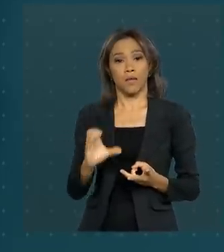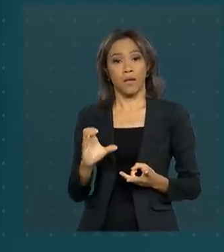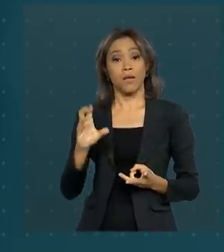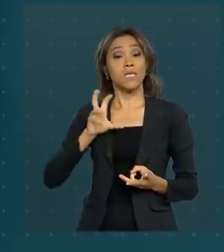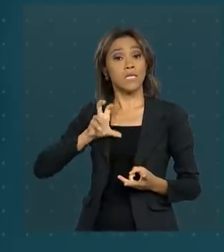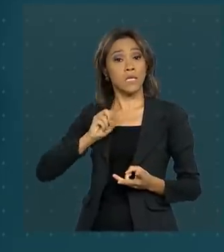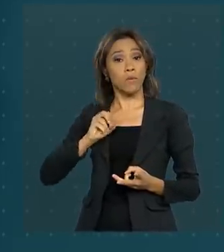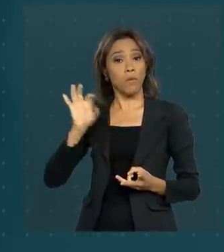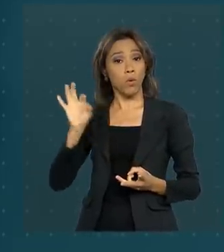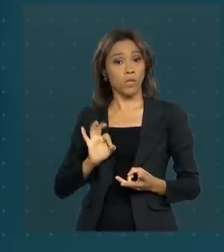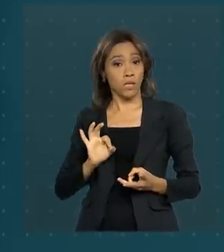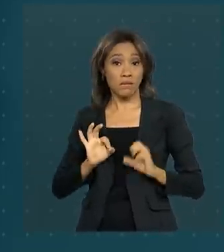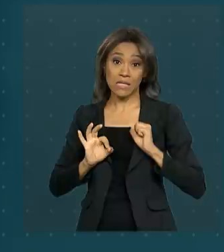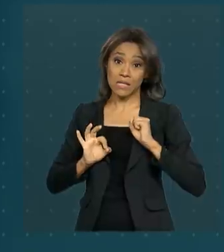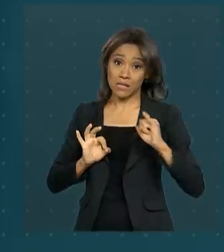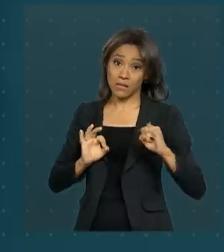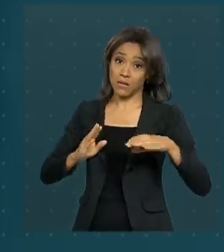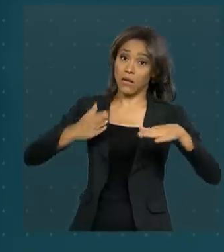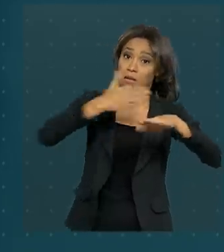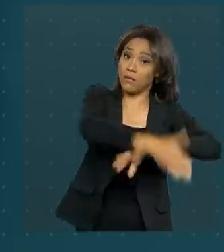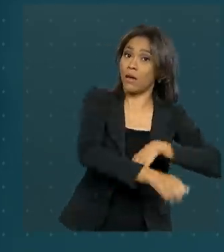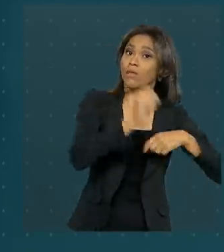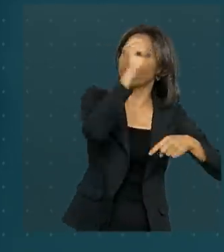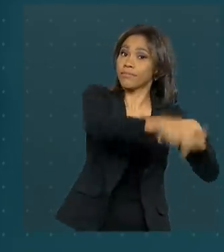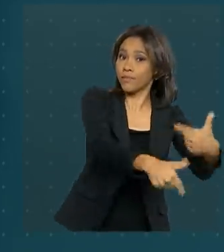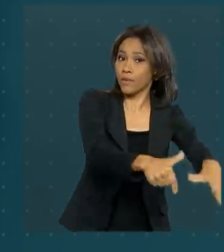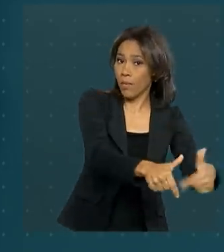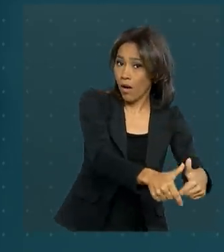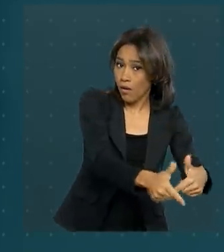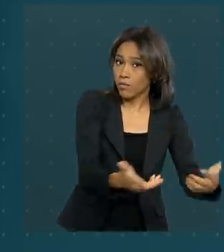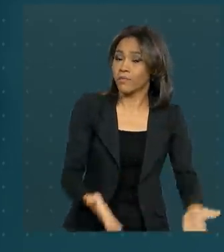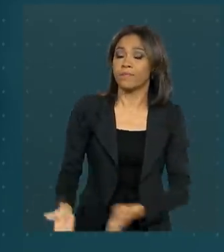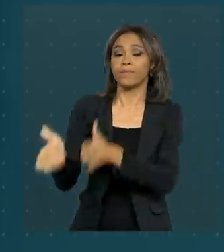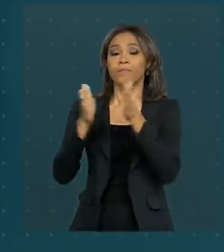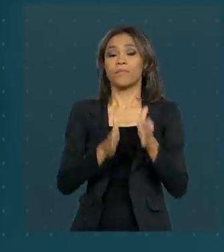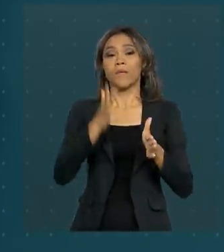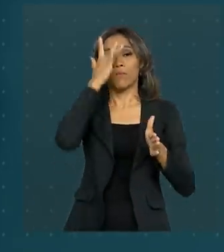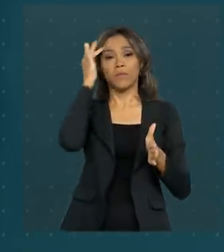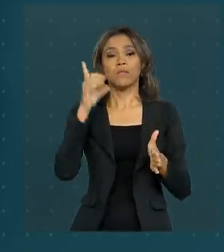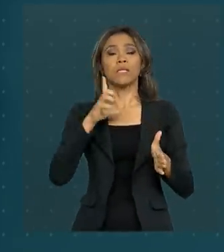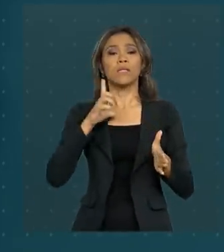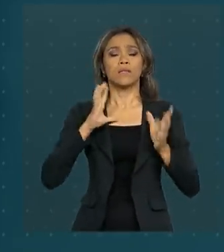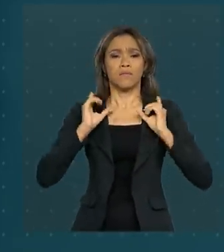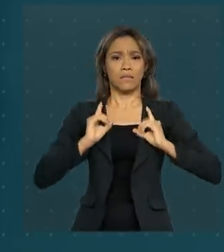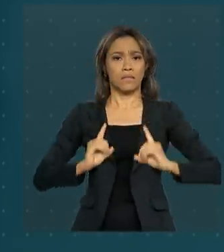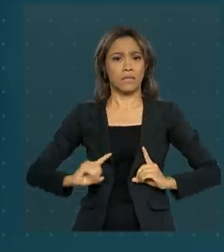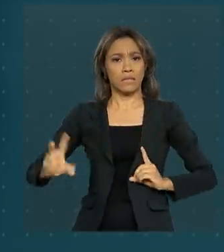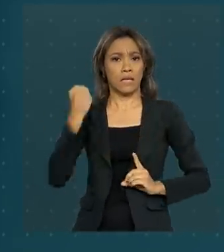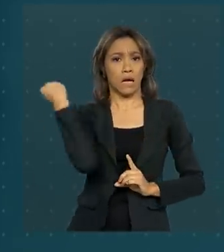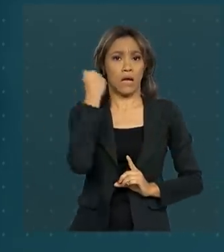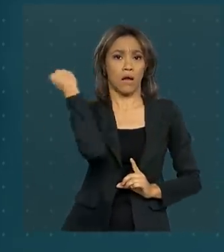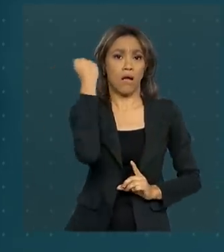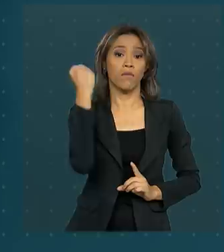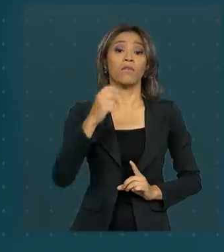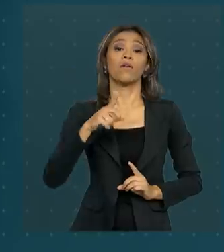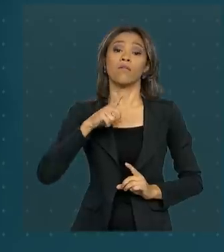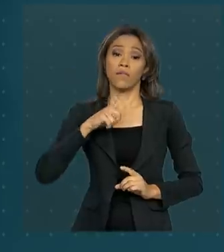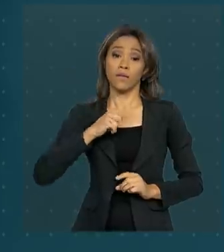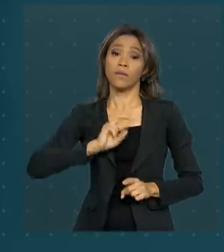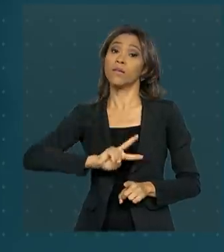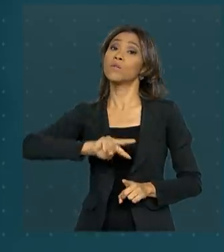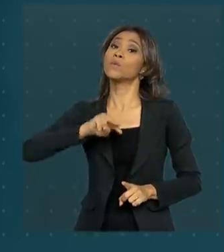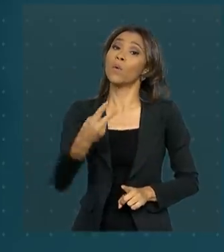do auxílio se ingressar no mercado de trabalho. Pessoas com deficiência grave contarão em dobro para